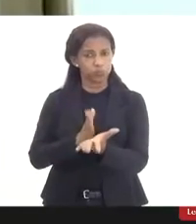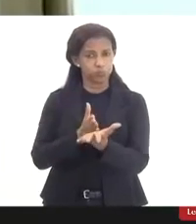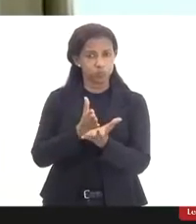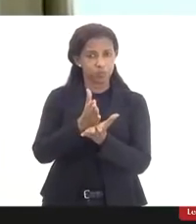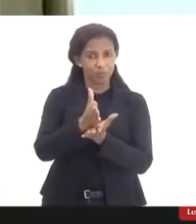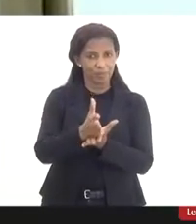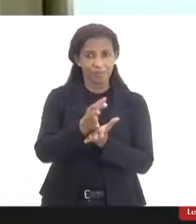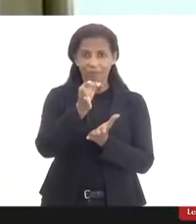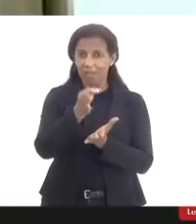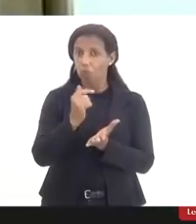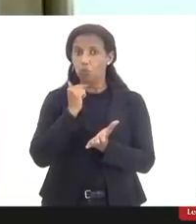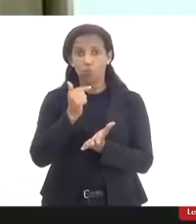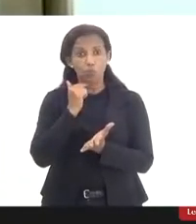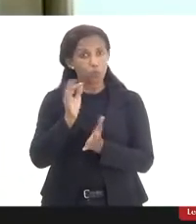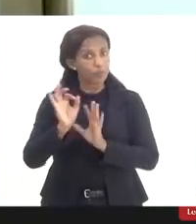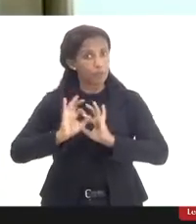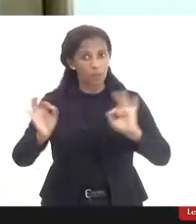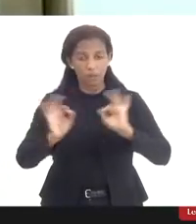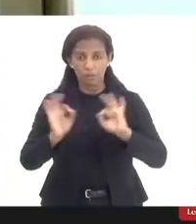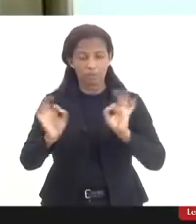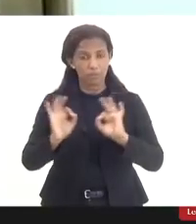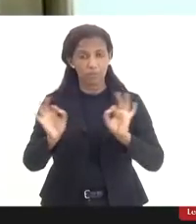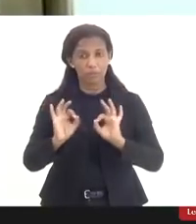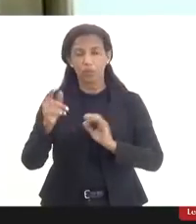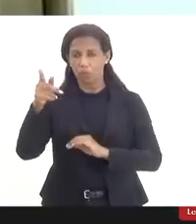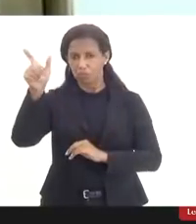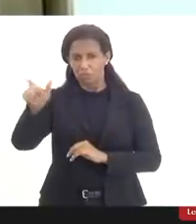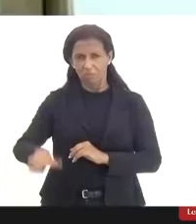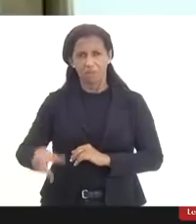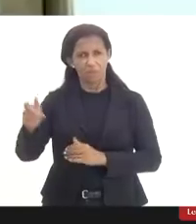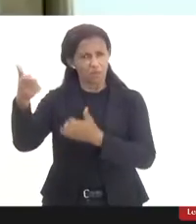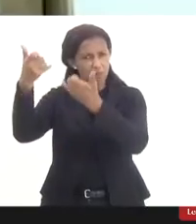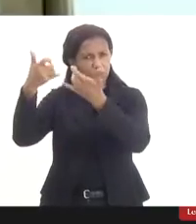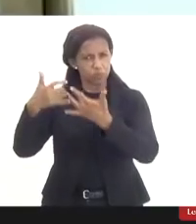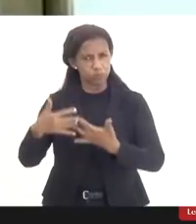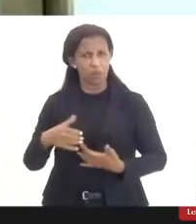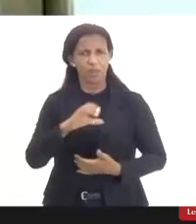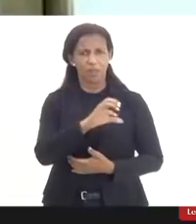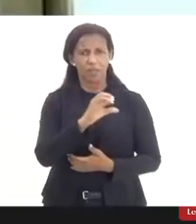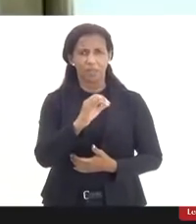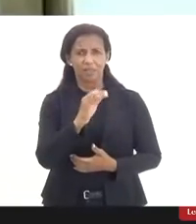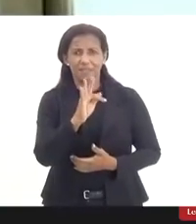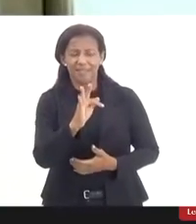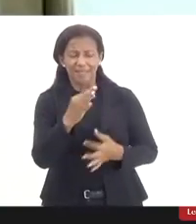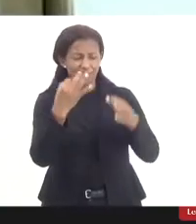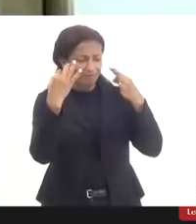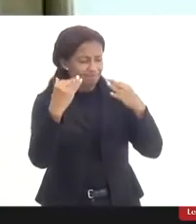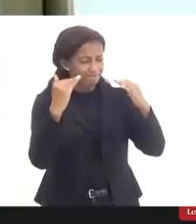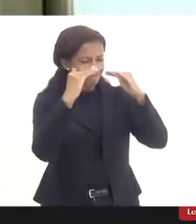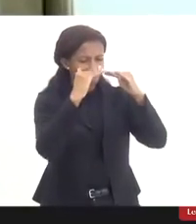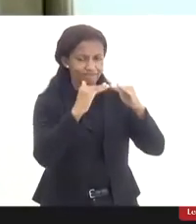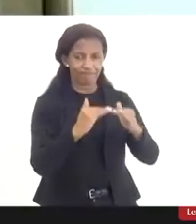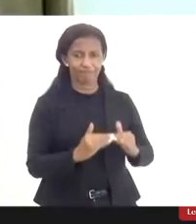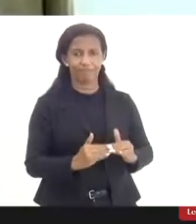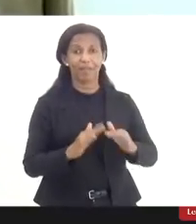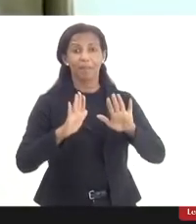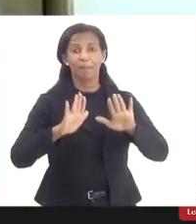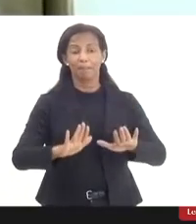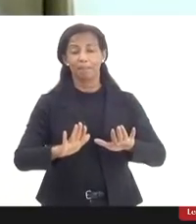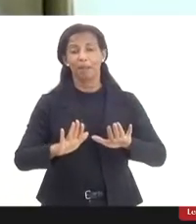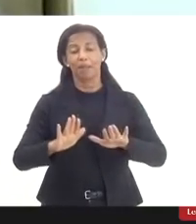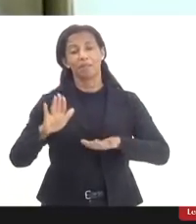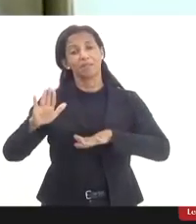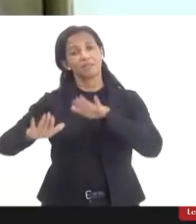ideal e eu não tenho nem dúvida disso que o senhor está preenchendo o CIF seria o ideal. Mas muitas